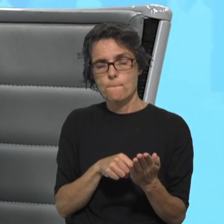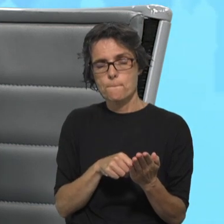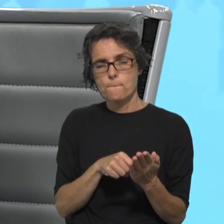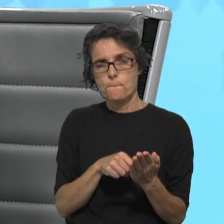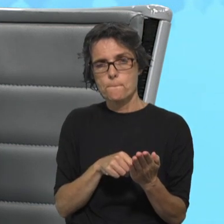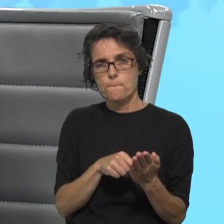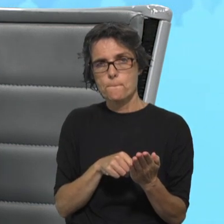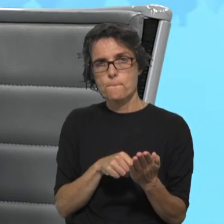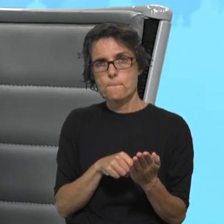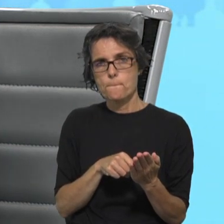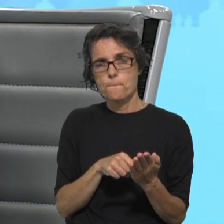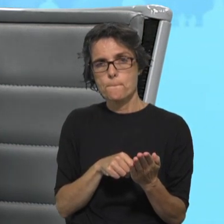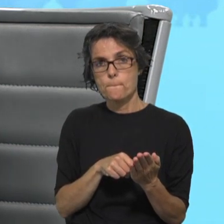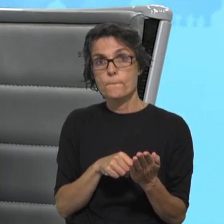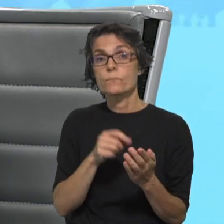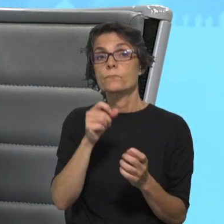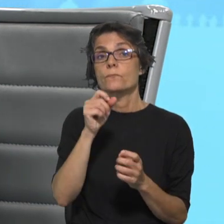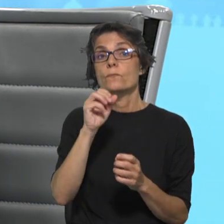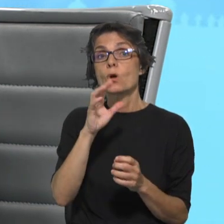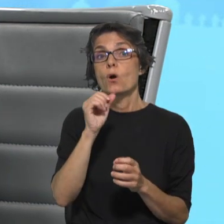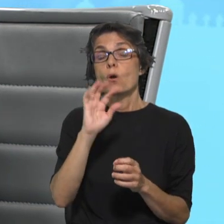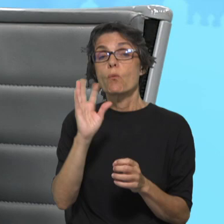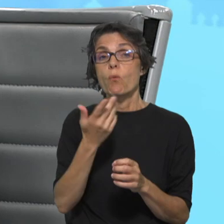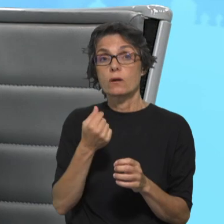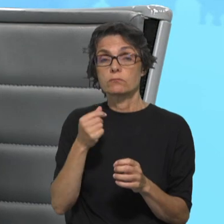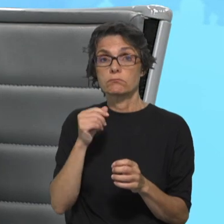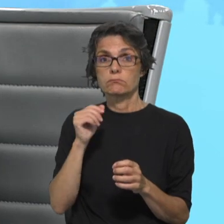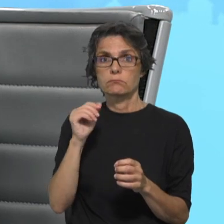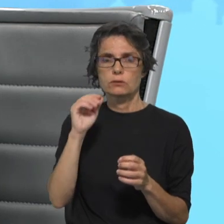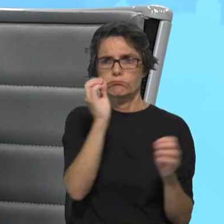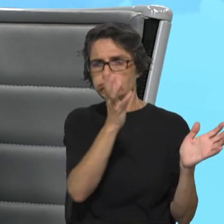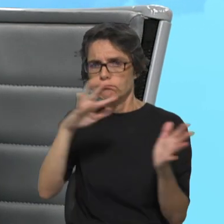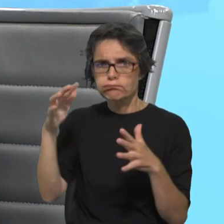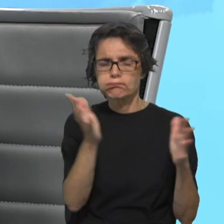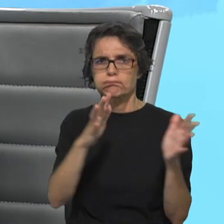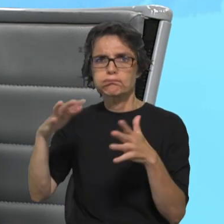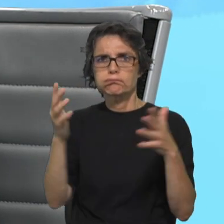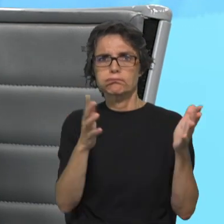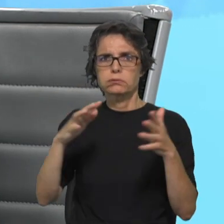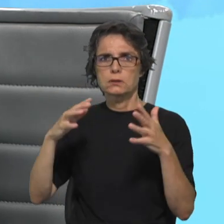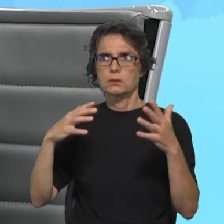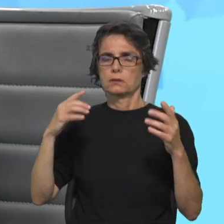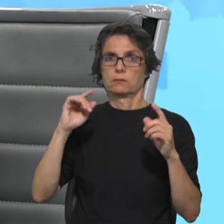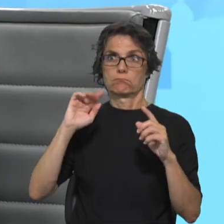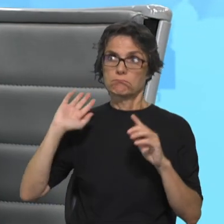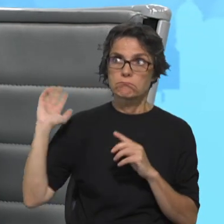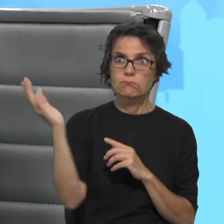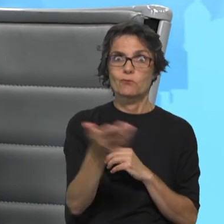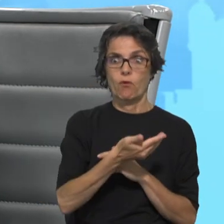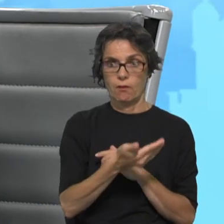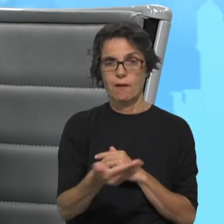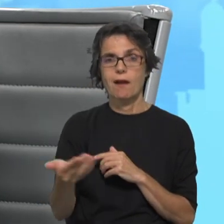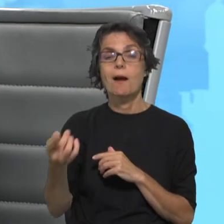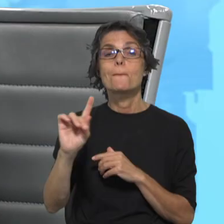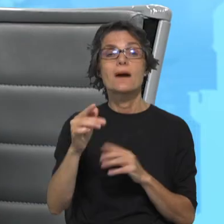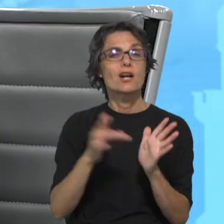que a turbulência, esta turbulência continua a existir à nossa volta, nós sentimos-a, mas Jesus não deixa de vir a um